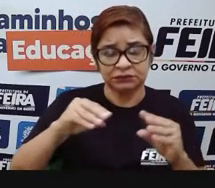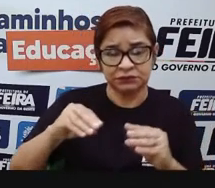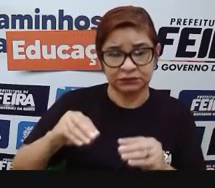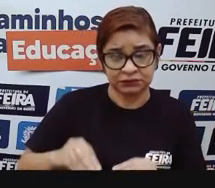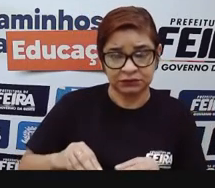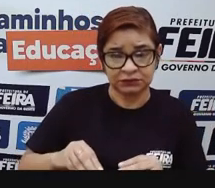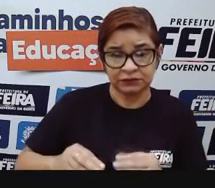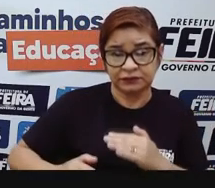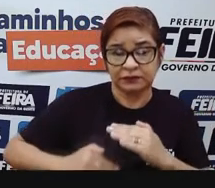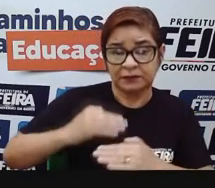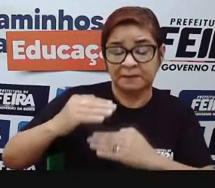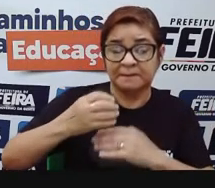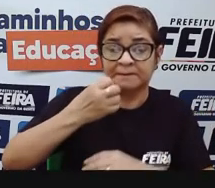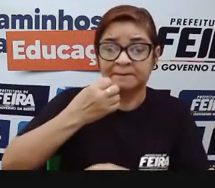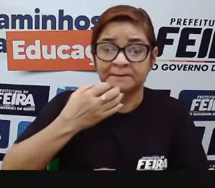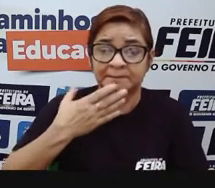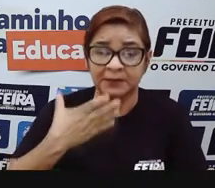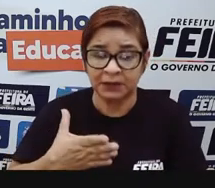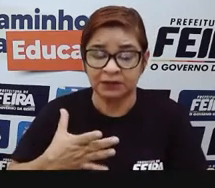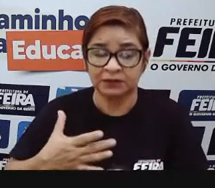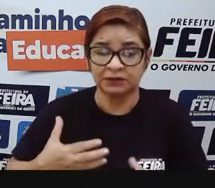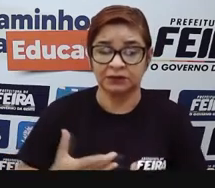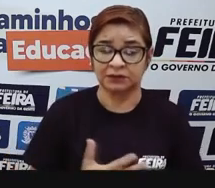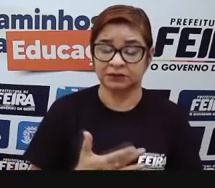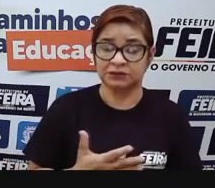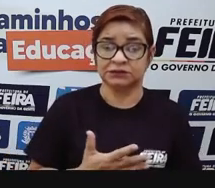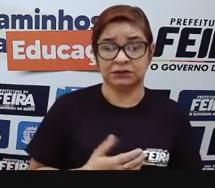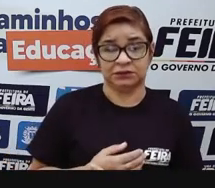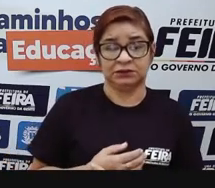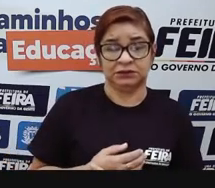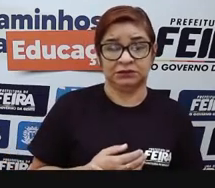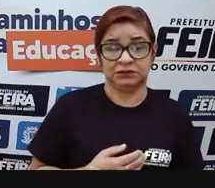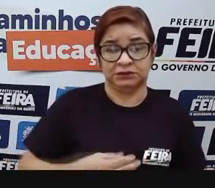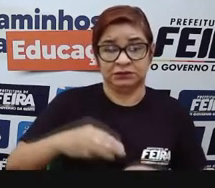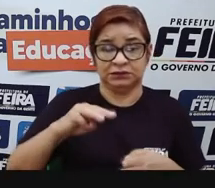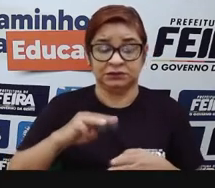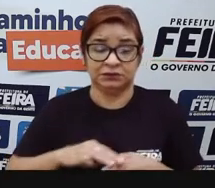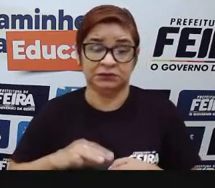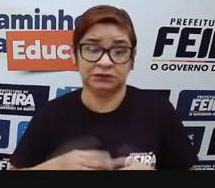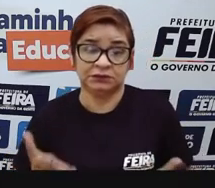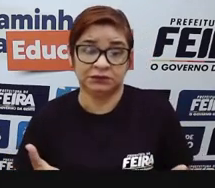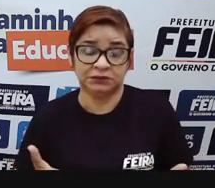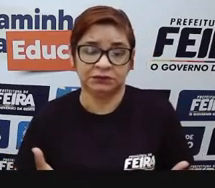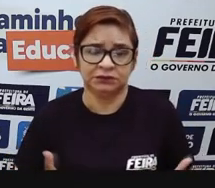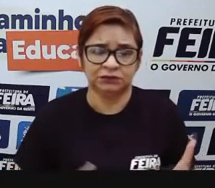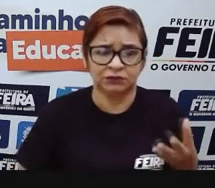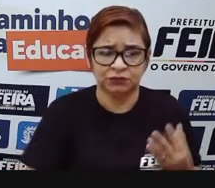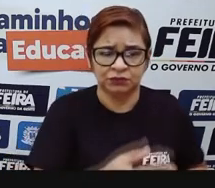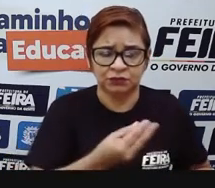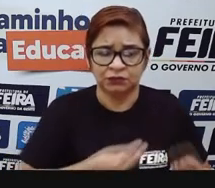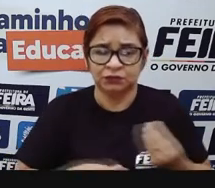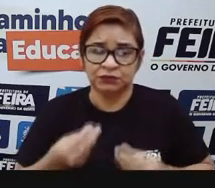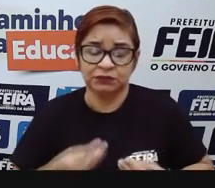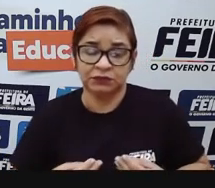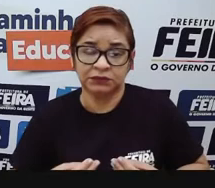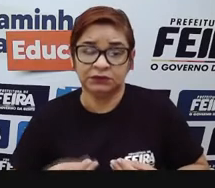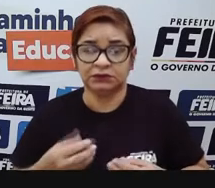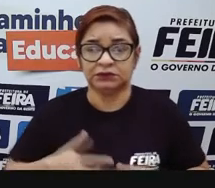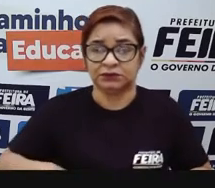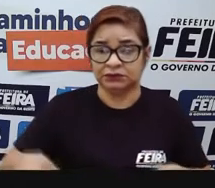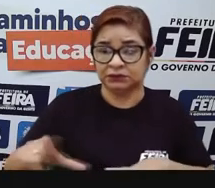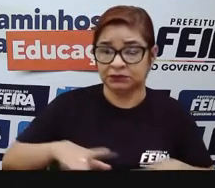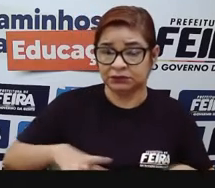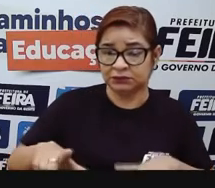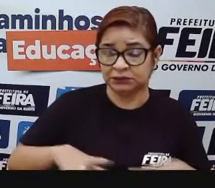atividades que movimentam a economia do local, do município, da cidade, né? Gerar emprego, gera